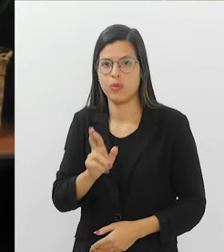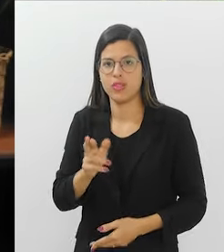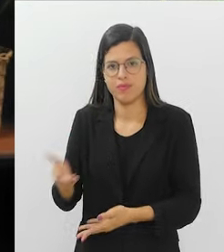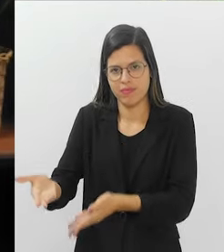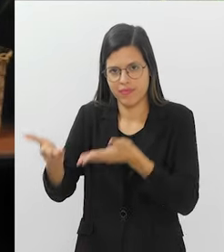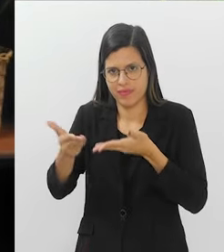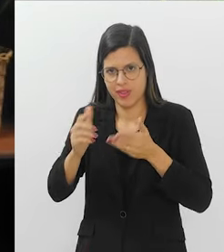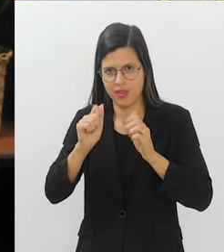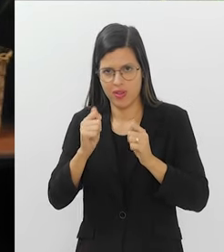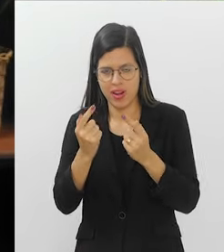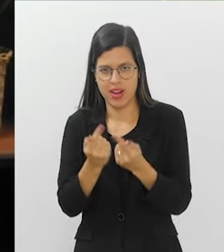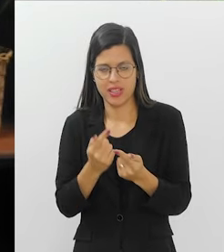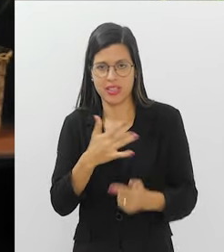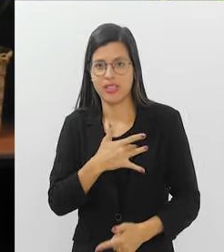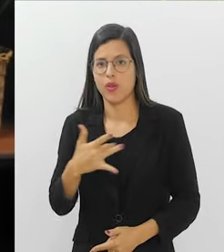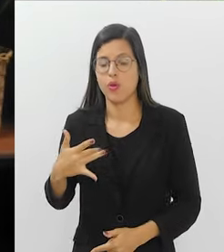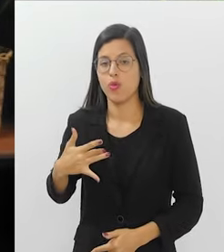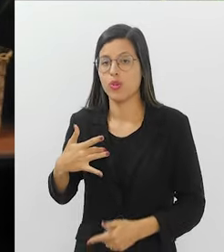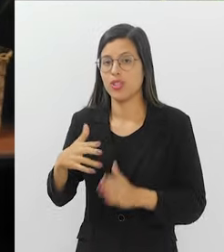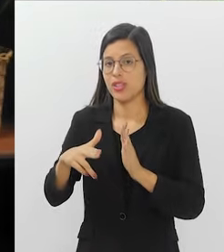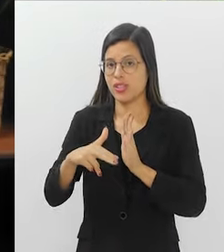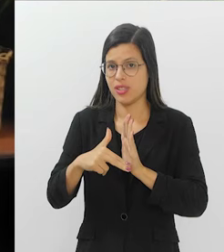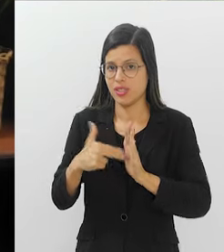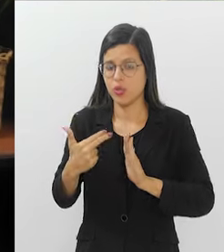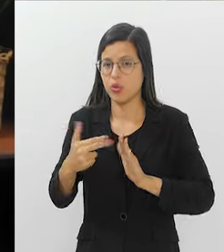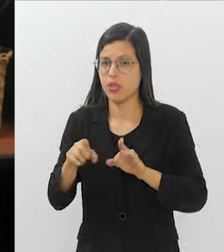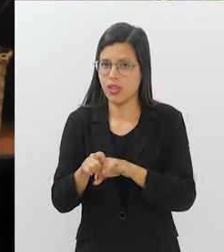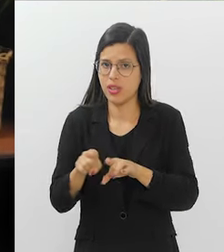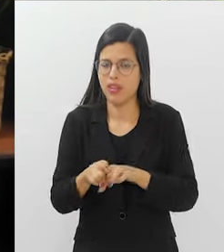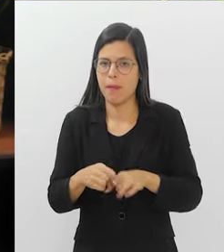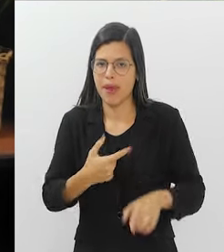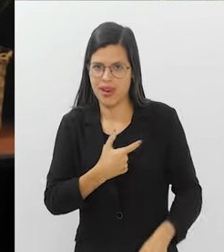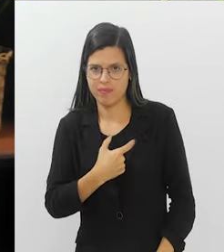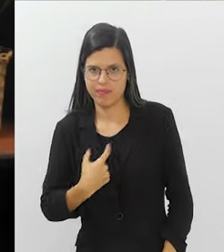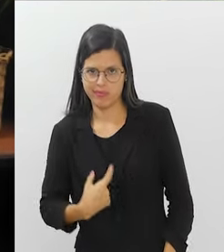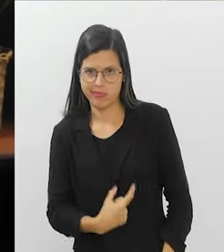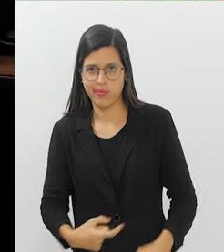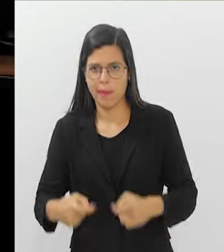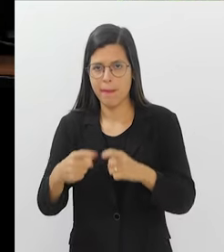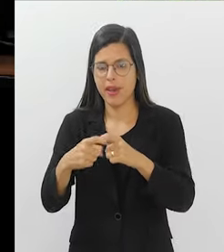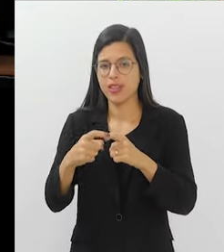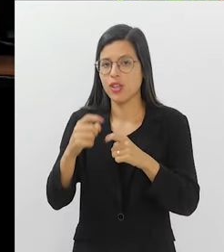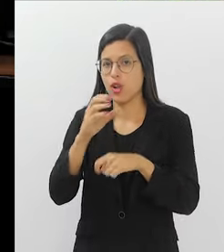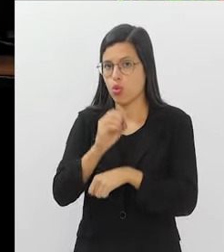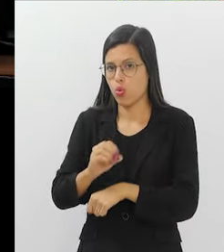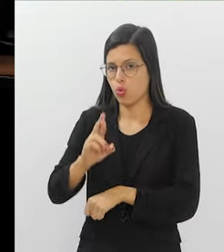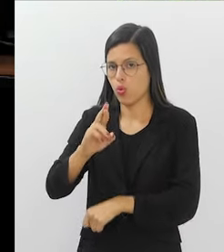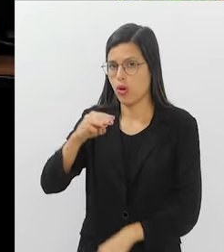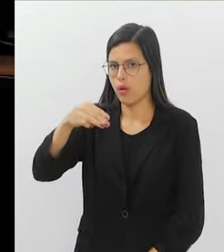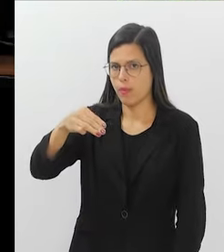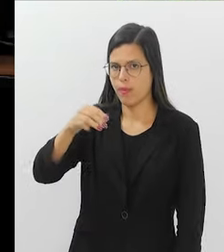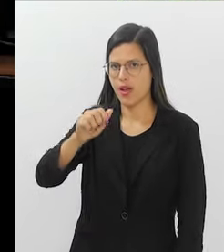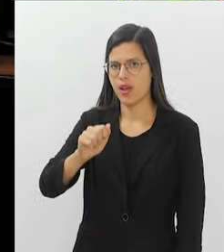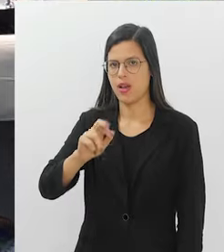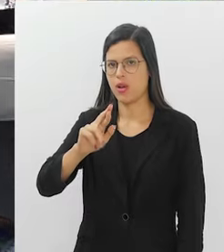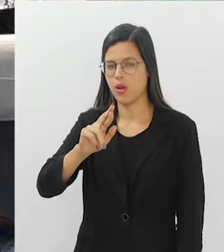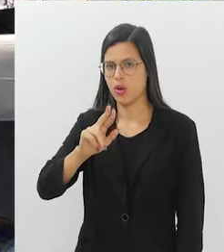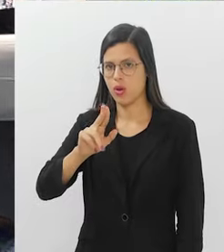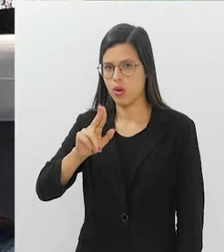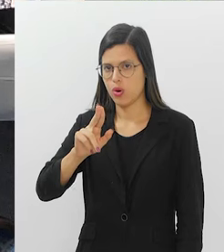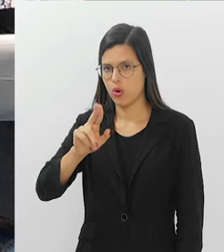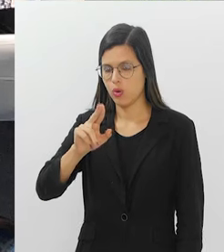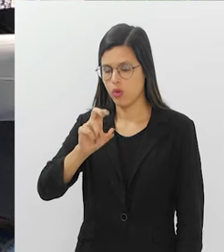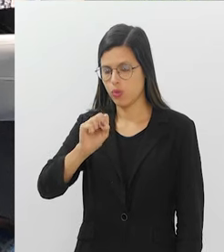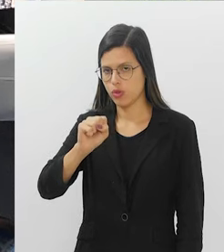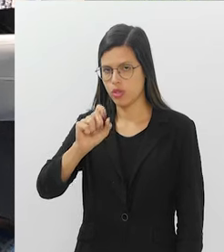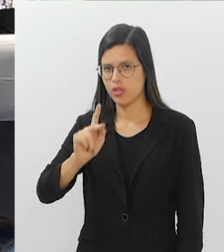receber aqui no Alerja e Saúde de hoje, a cirurgiã e coloproctologista, doutora Maruska Dib. Doutora, é